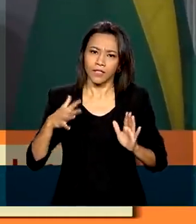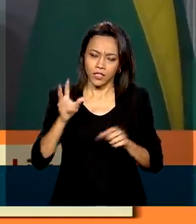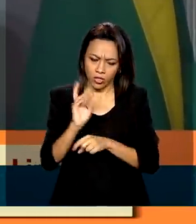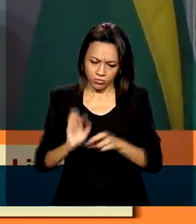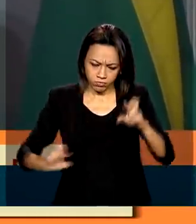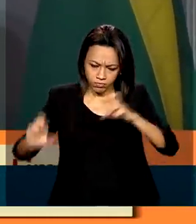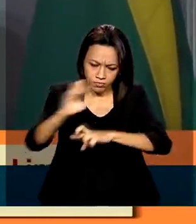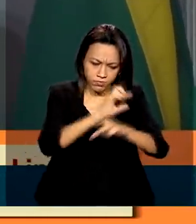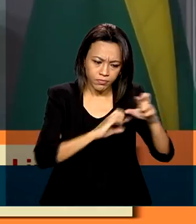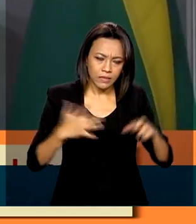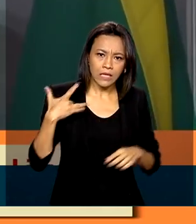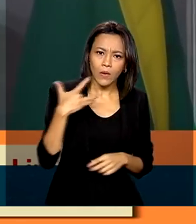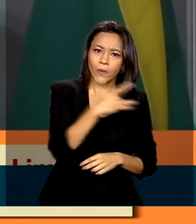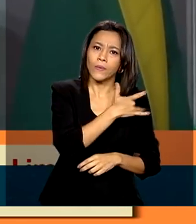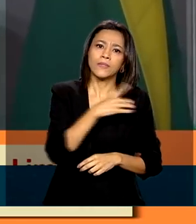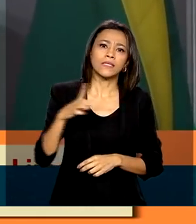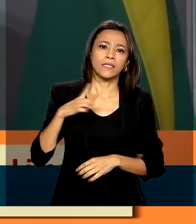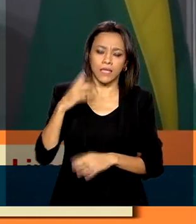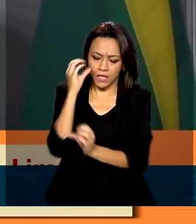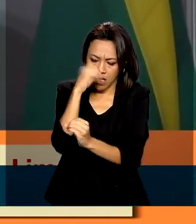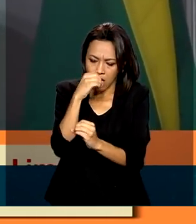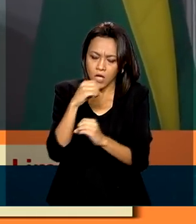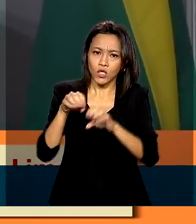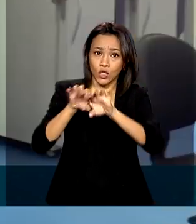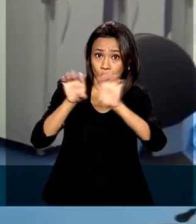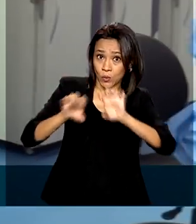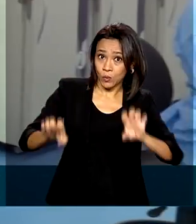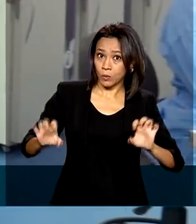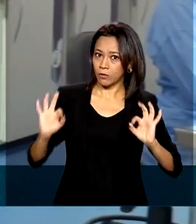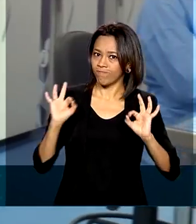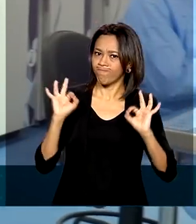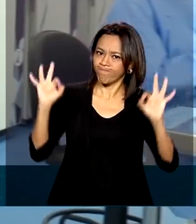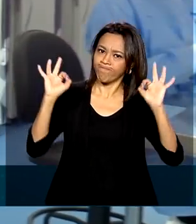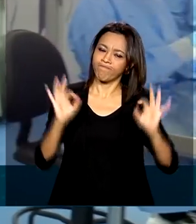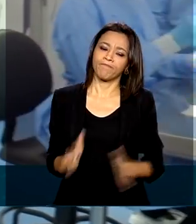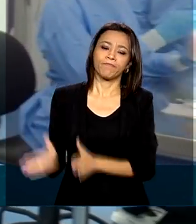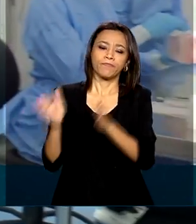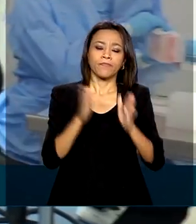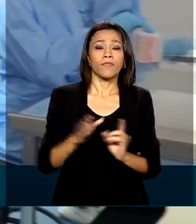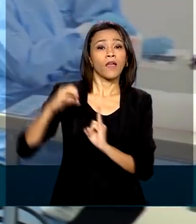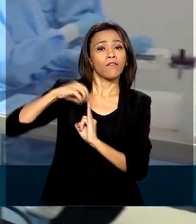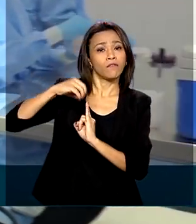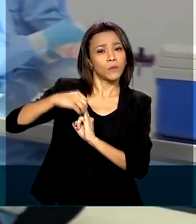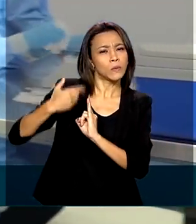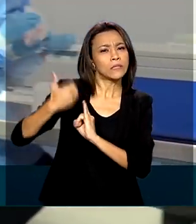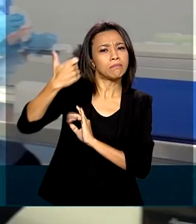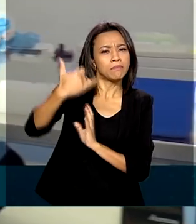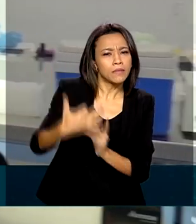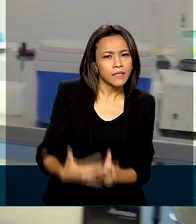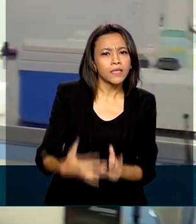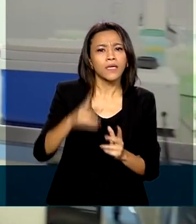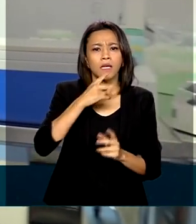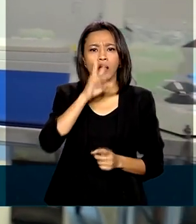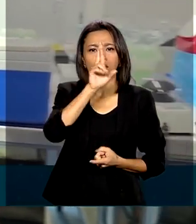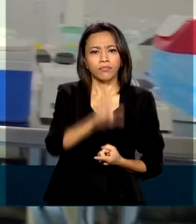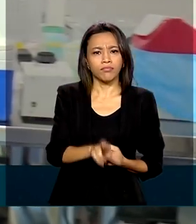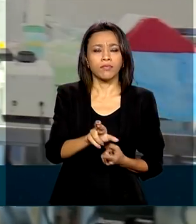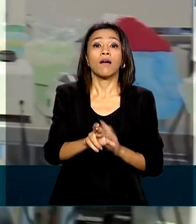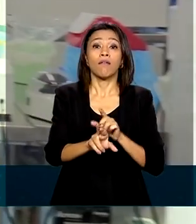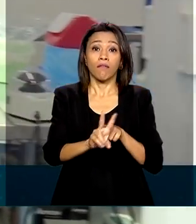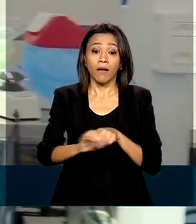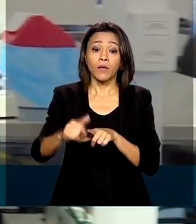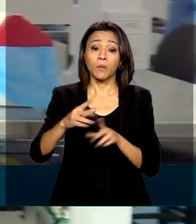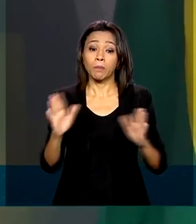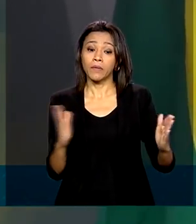nos seus laboratórios centrais estruturas cruciais. Segundo a Fiocruz, os resultados devem ser liberados em, no máximo,